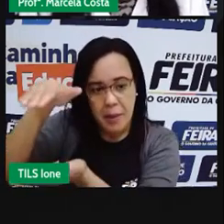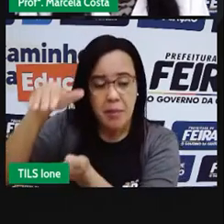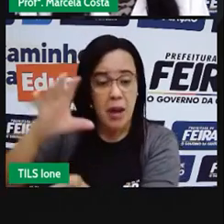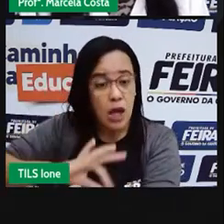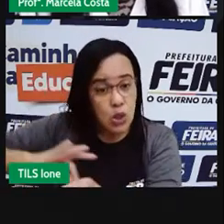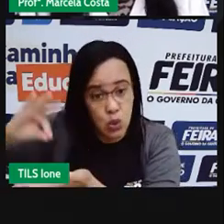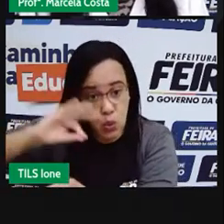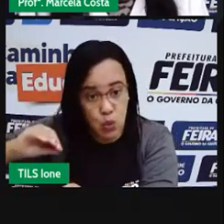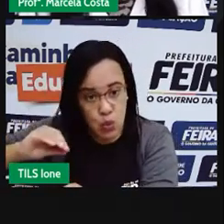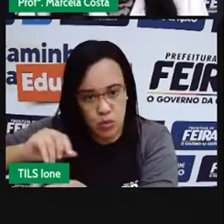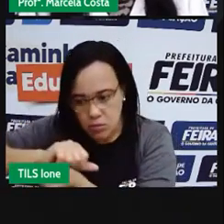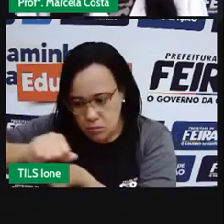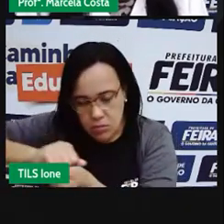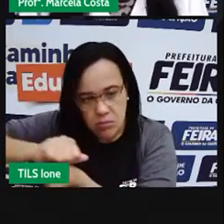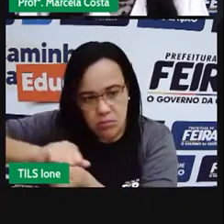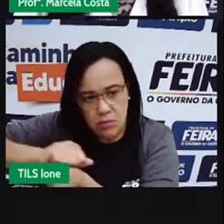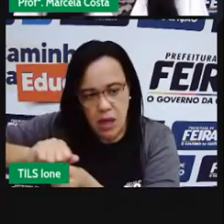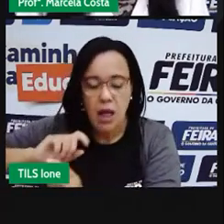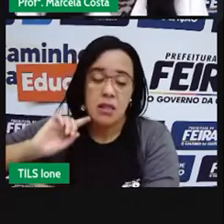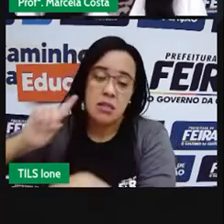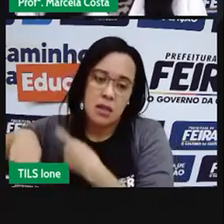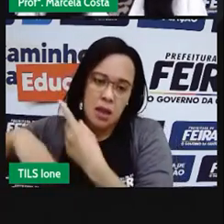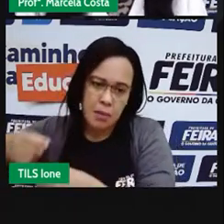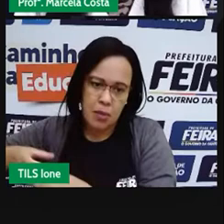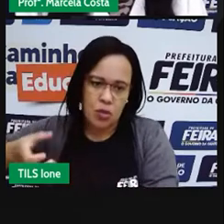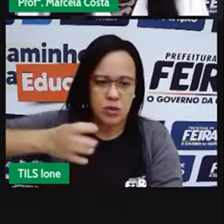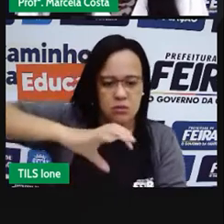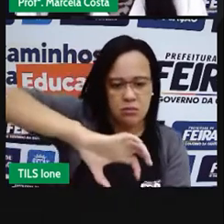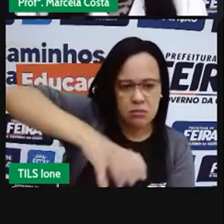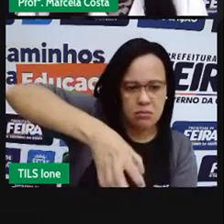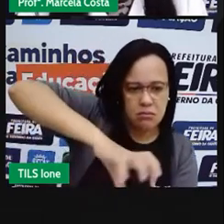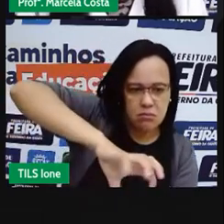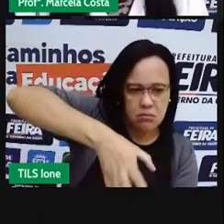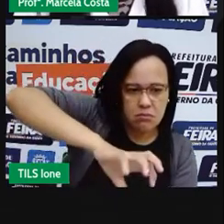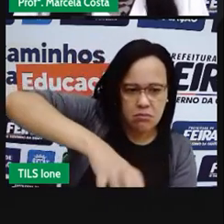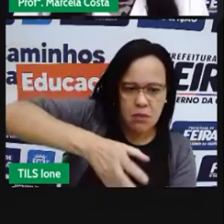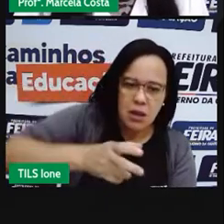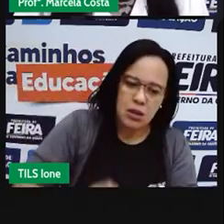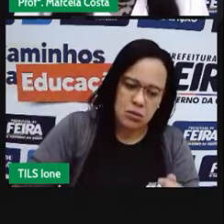todos aos outros. E aí, depois, abrir de novo para poder